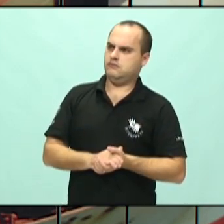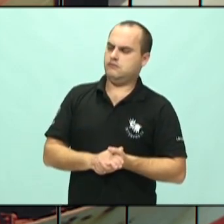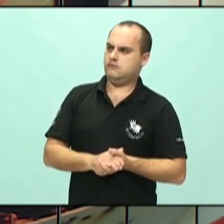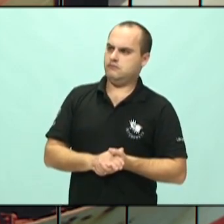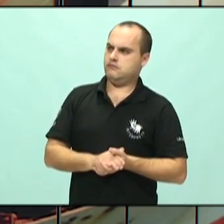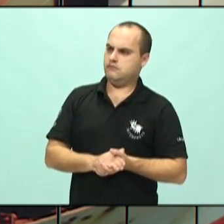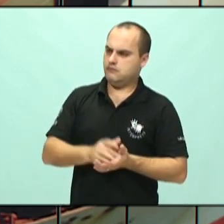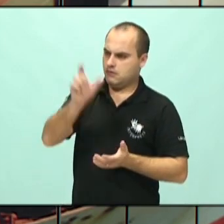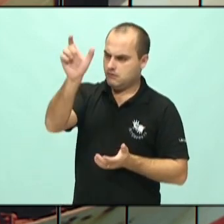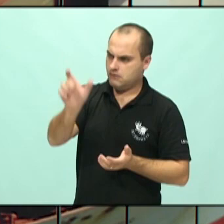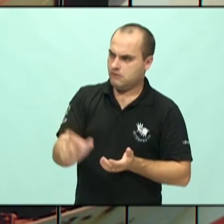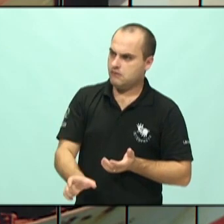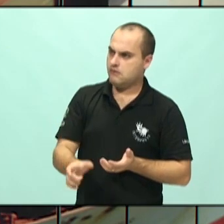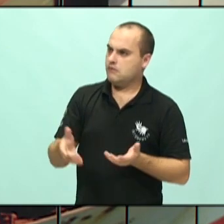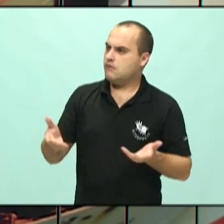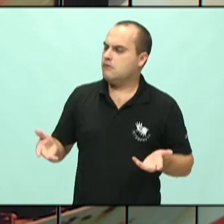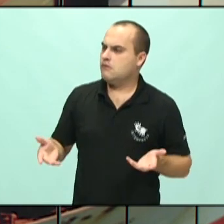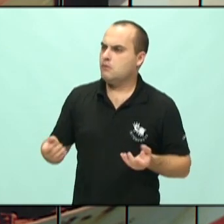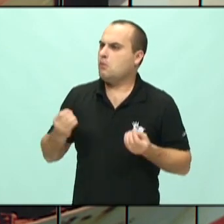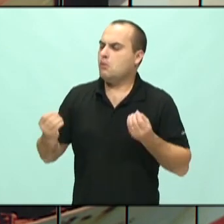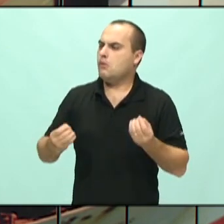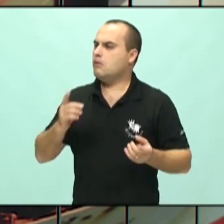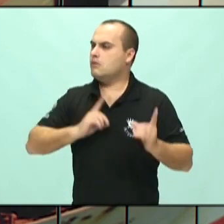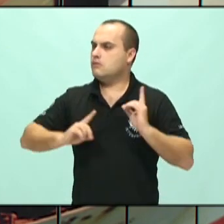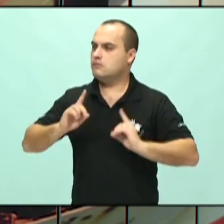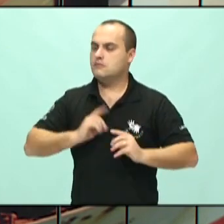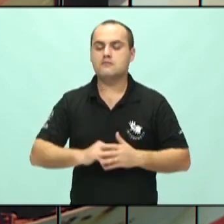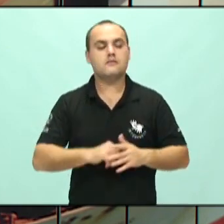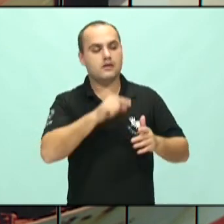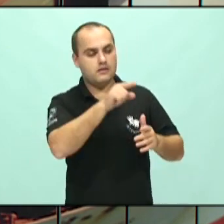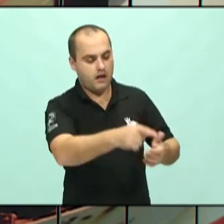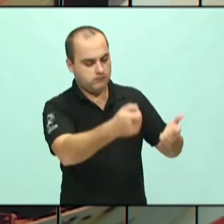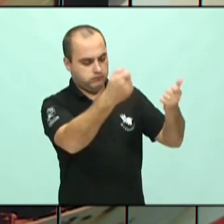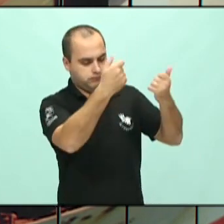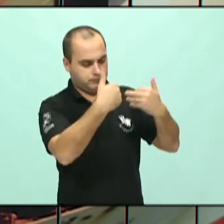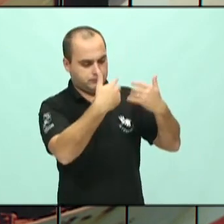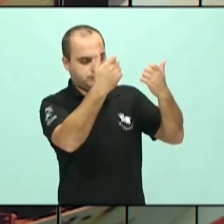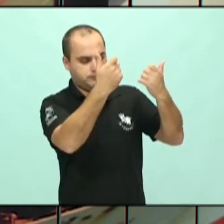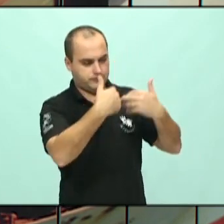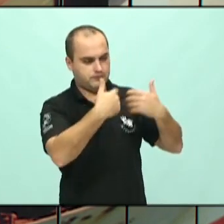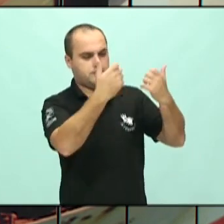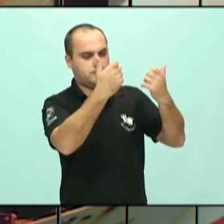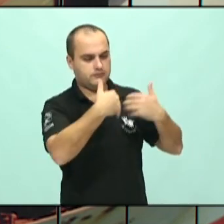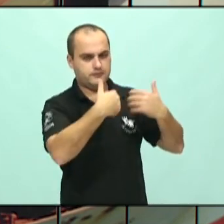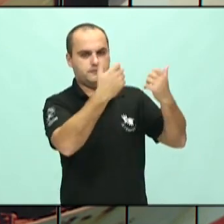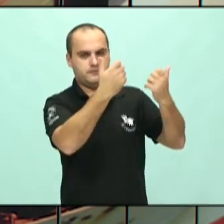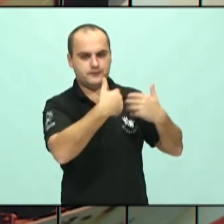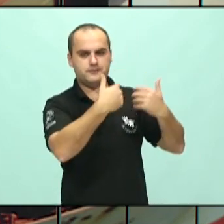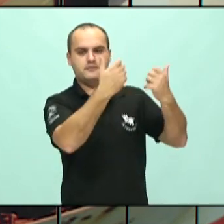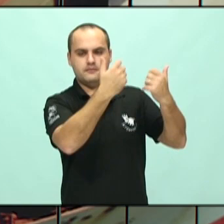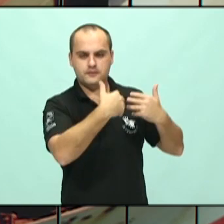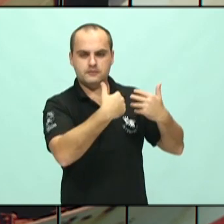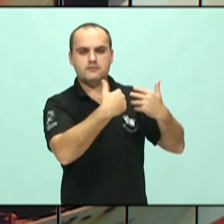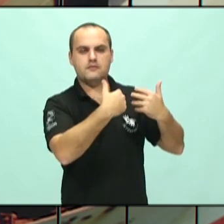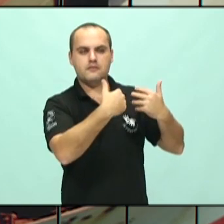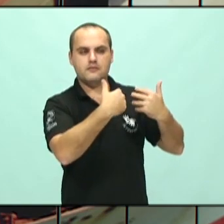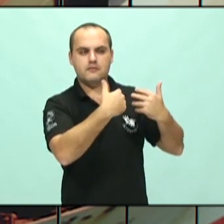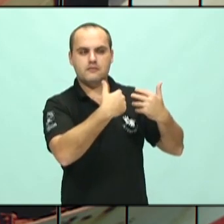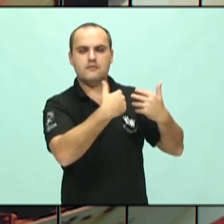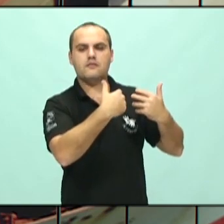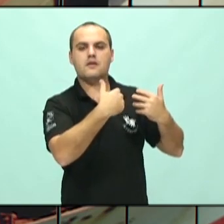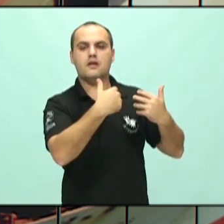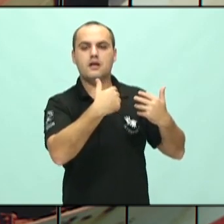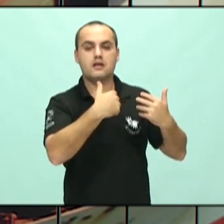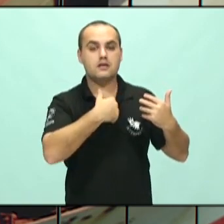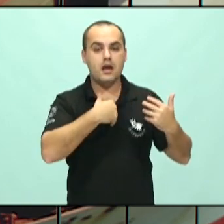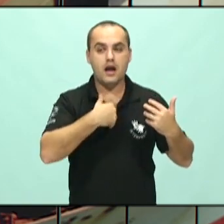ela colocou para fora algumas coisas que realmente sustentaram o diagnóstico de depressão. E quando houve o tratamento, você vê que